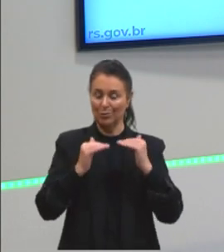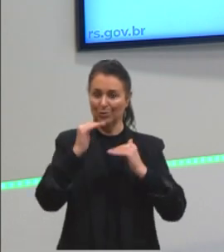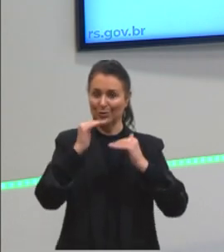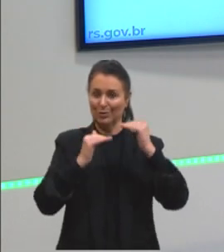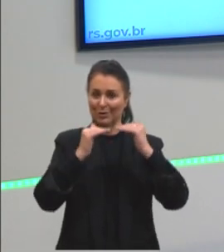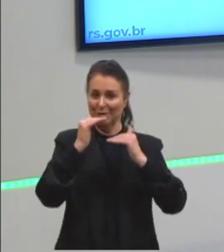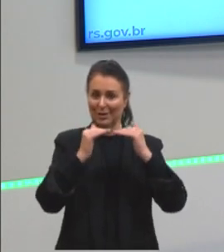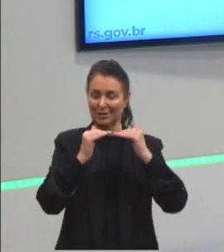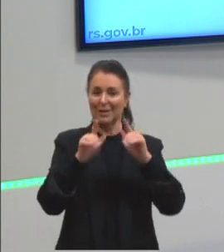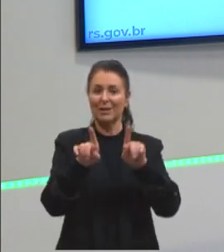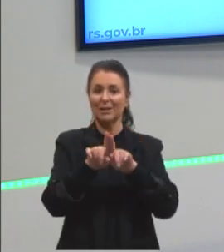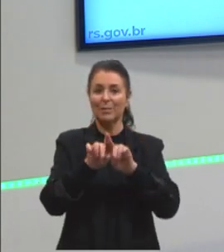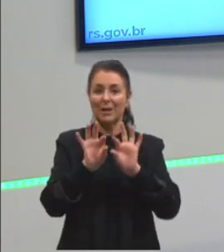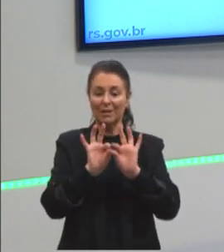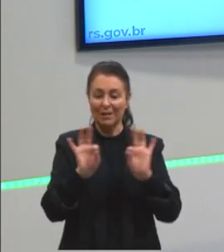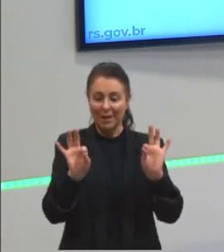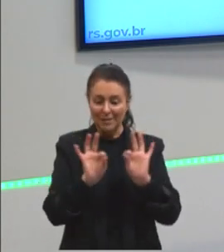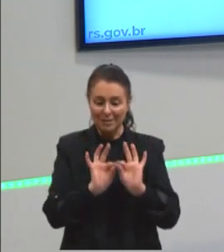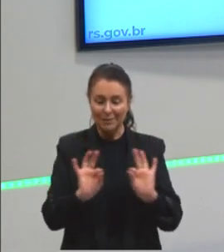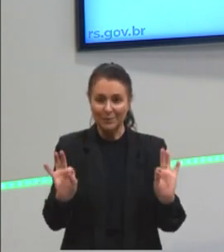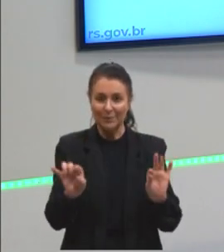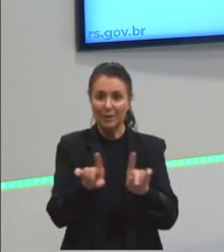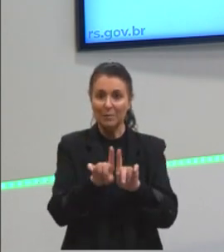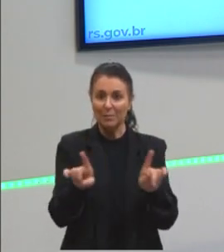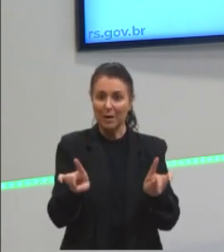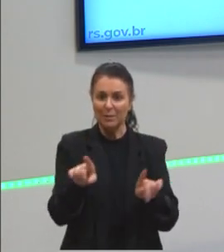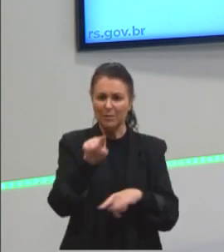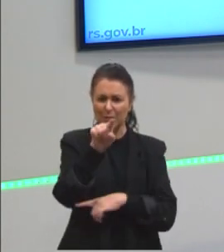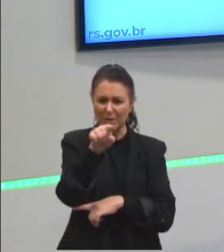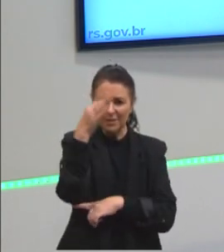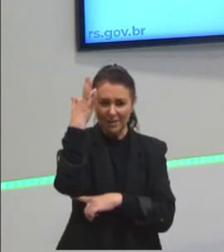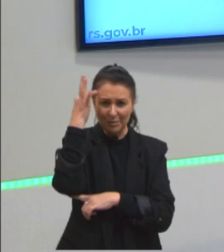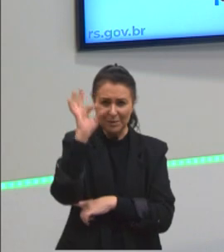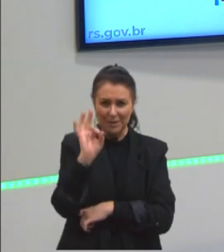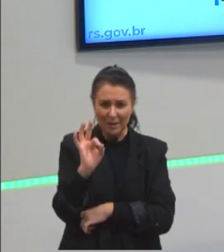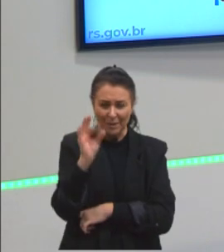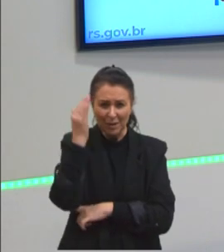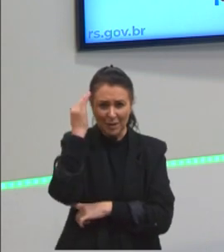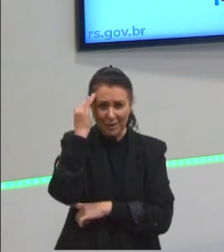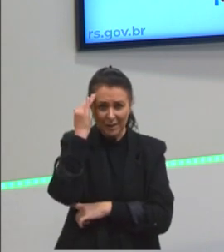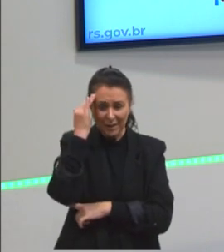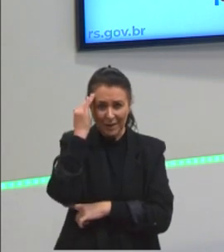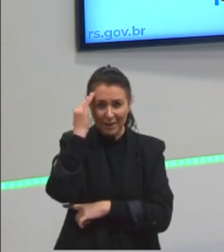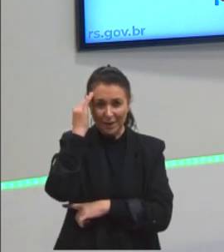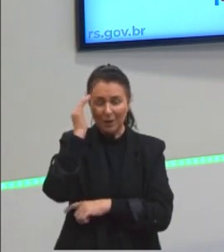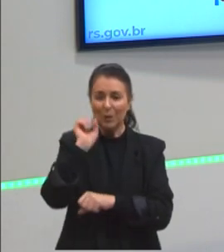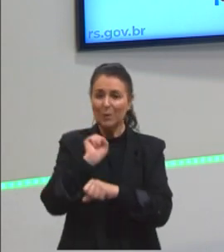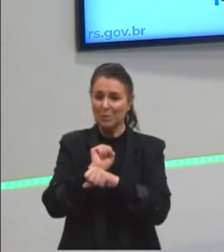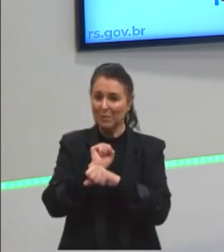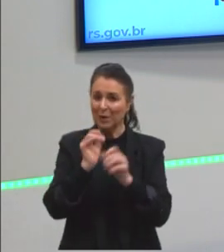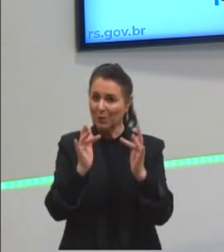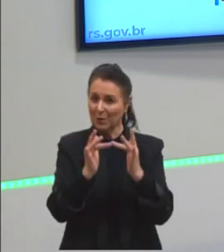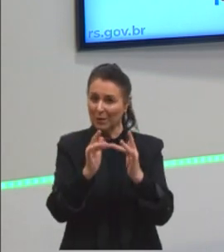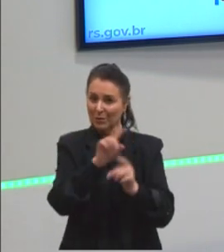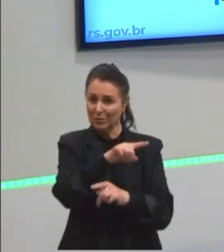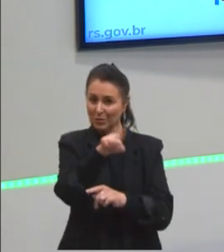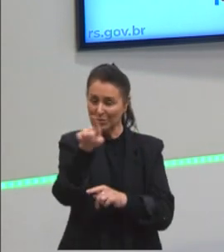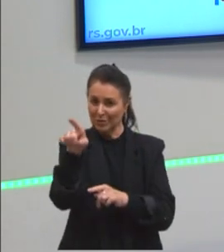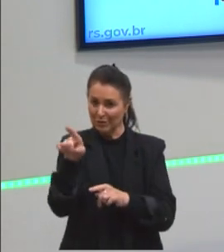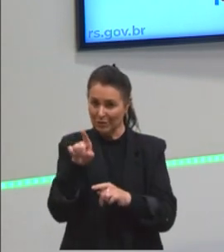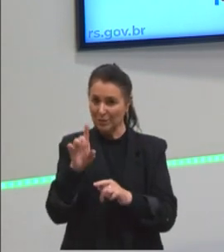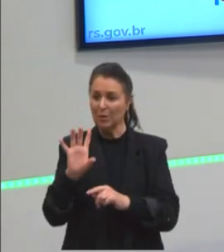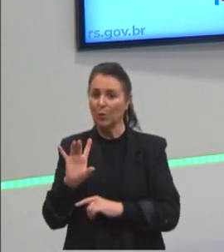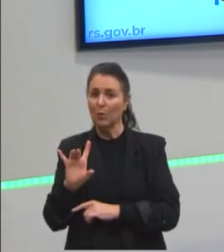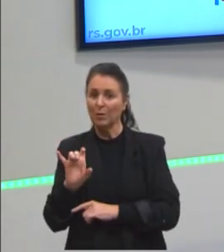e também das unidades de medida. Mas quero saber se vocês compreenderam. Então, aguardem um contato de vocês ou pelo